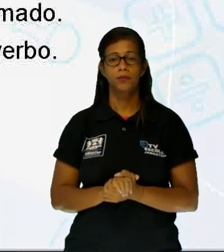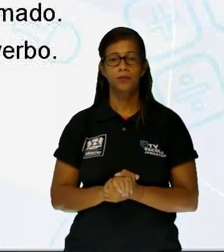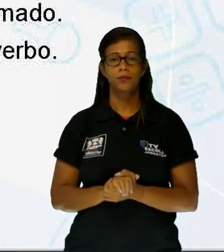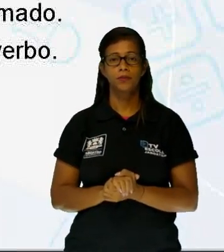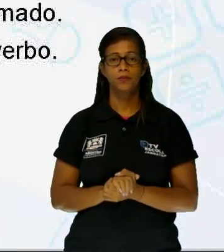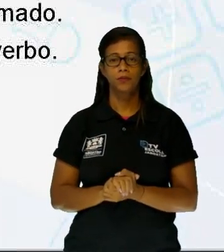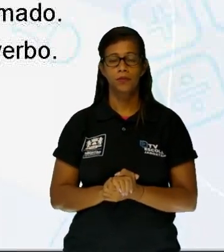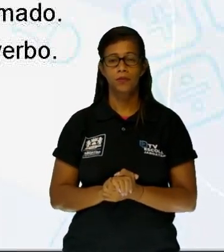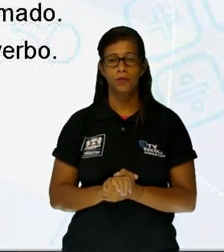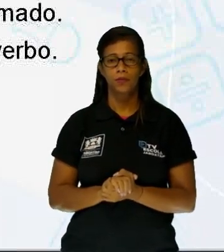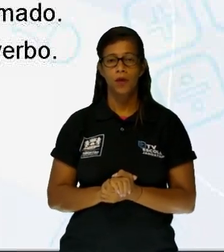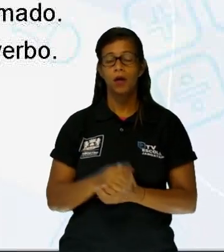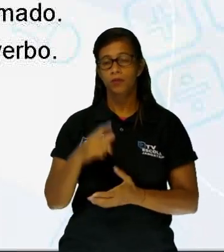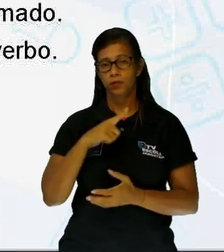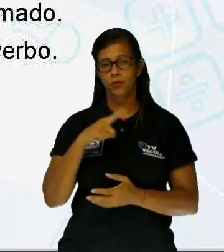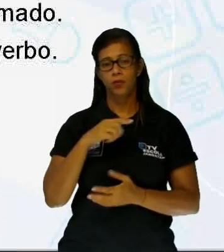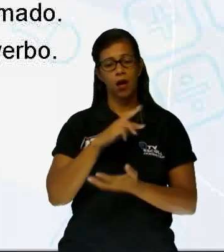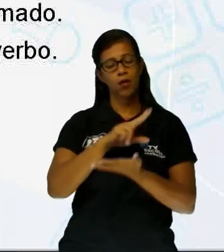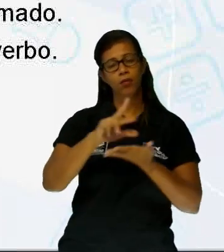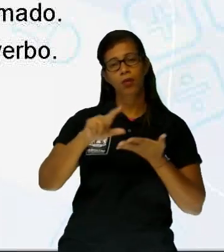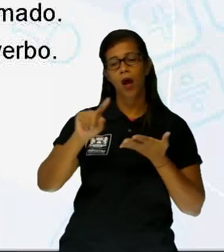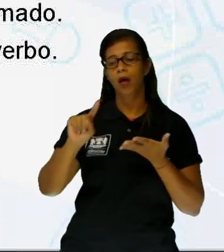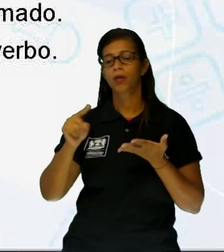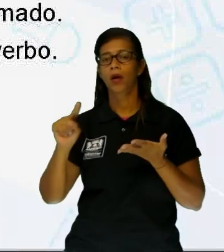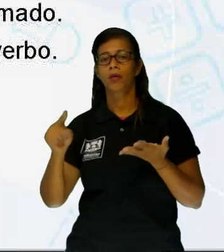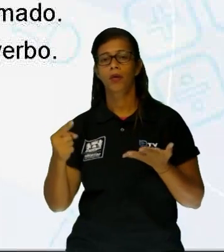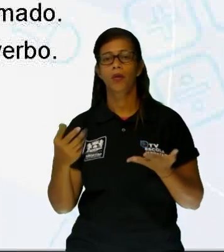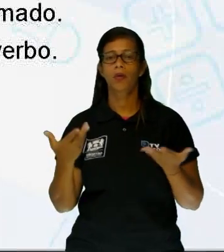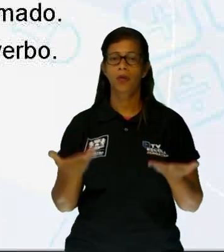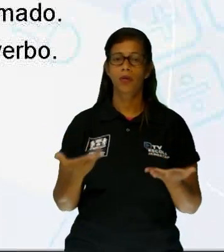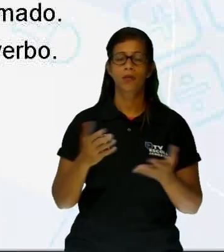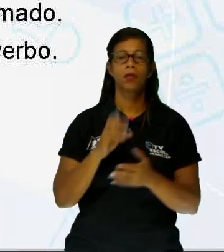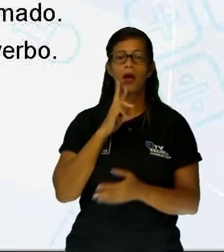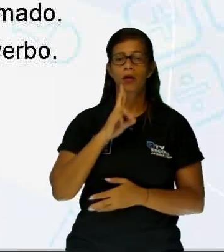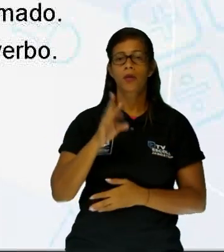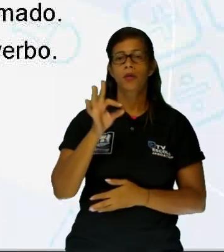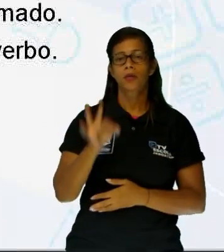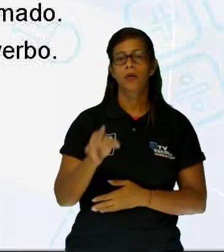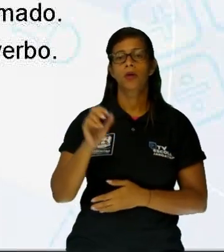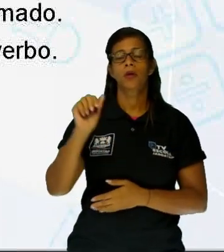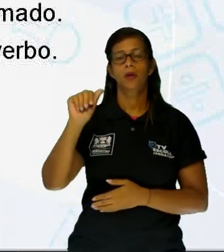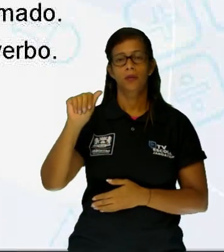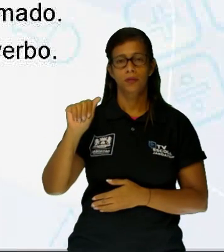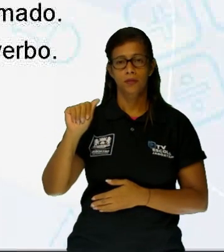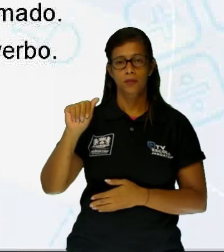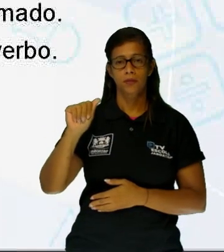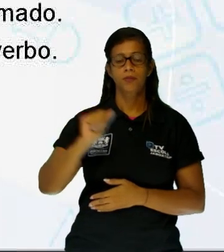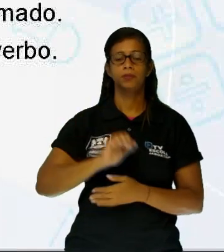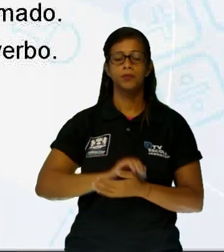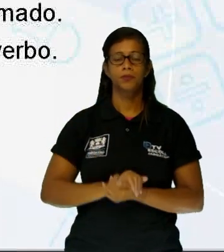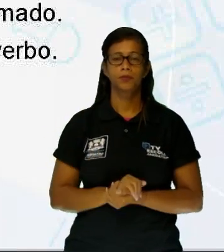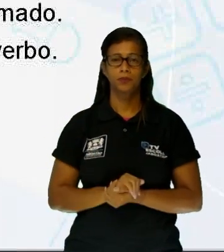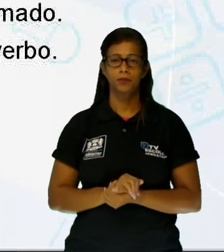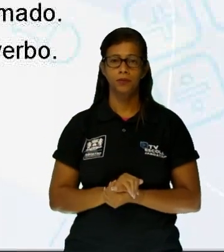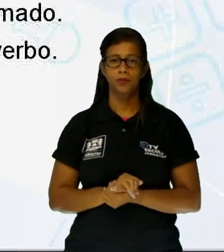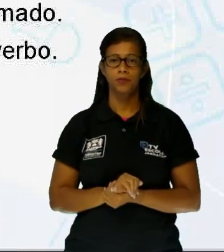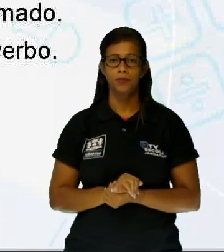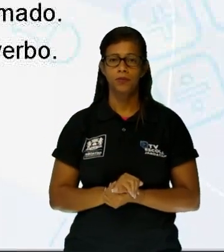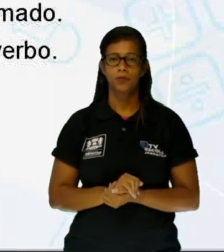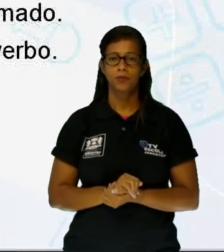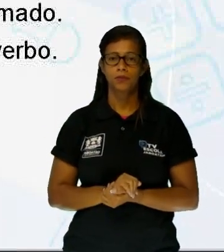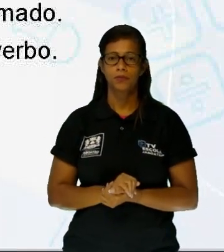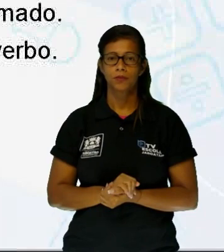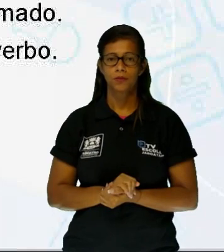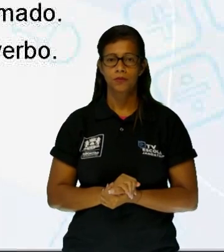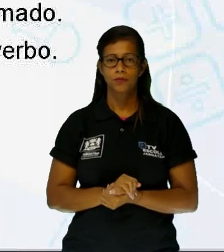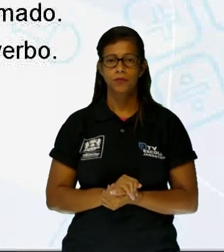restrição porque tem vírgulas. Aí, a gente só pode confirmar aí o item A como resposta, né? Os termos seno, adornos e nomes. É uma